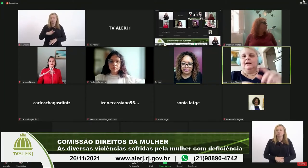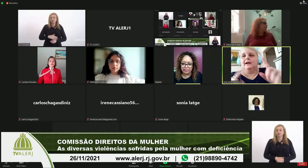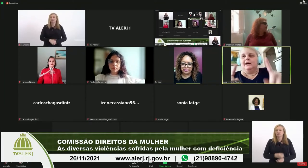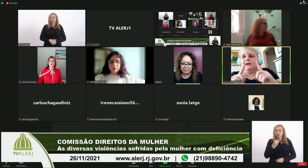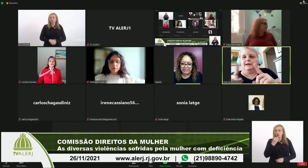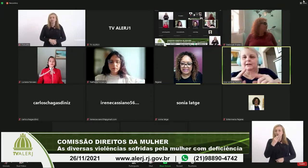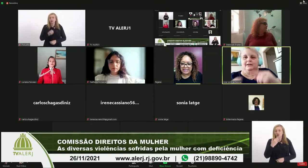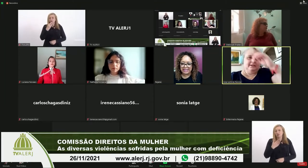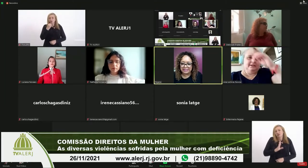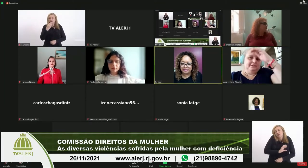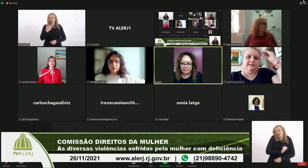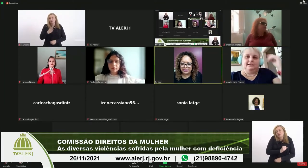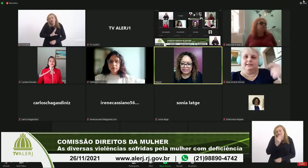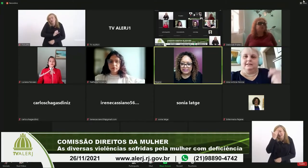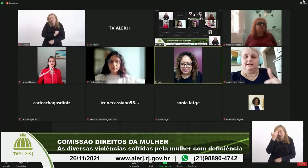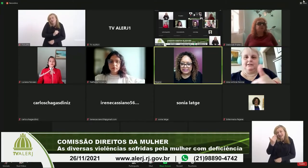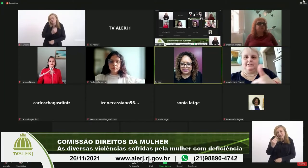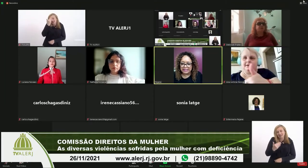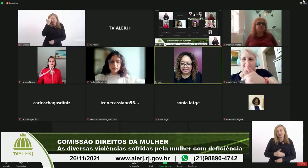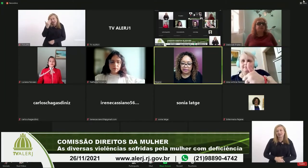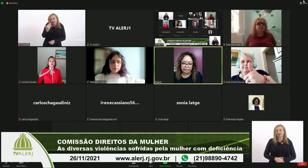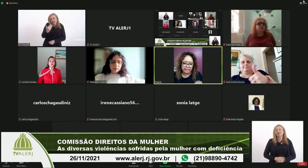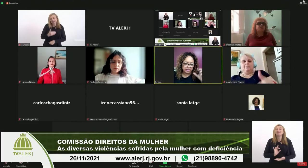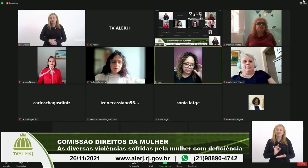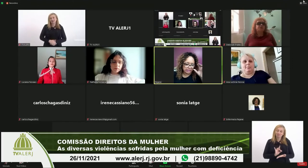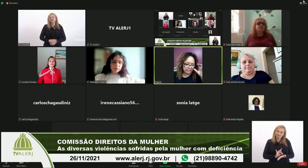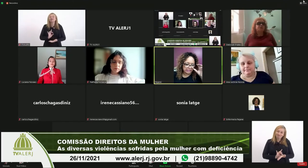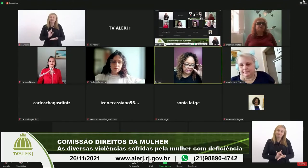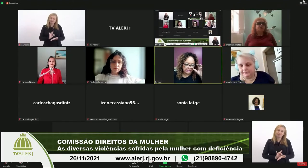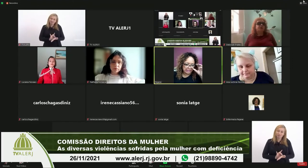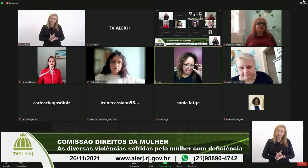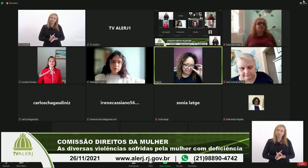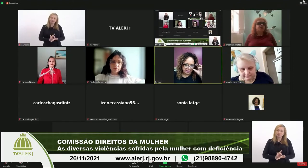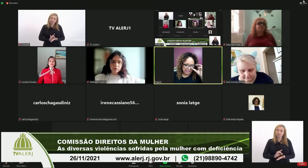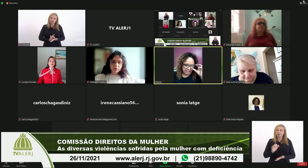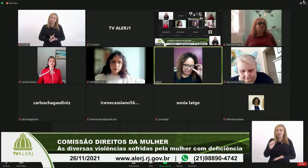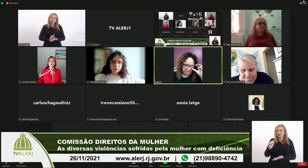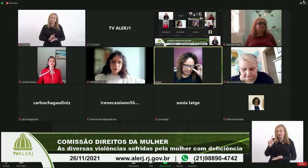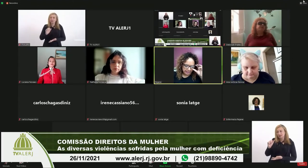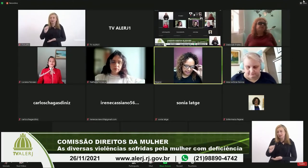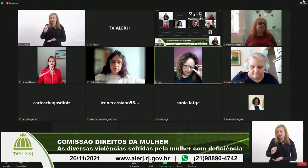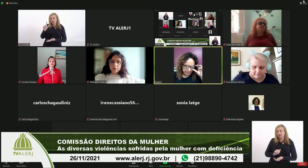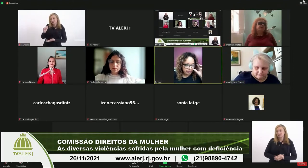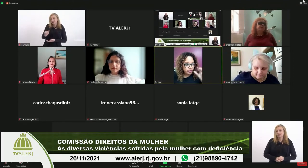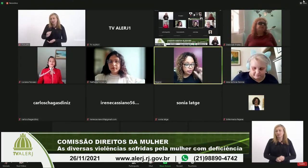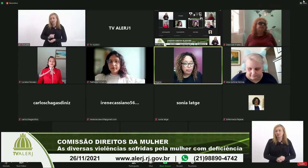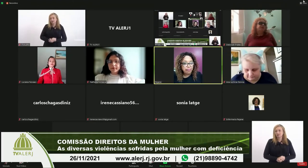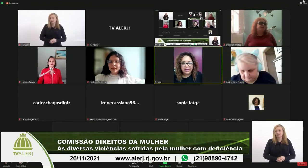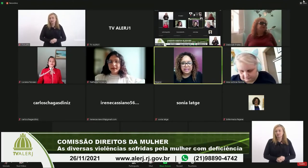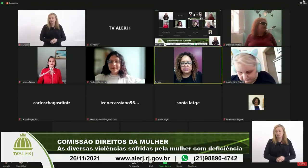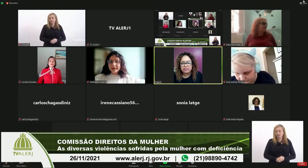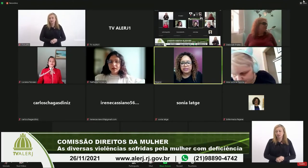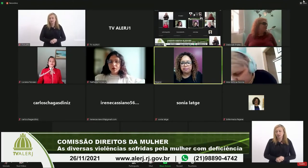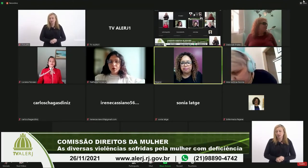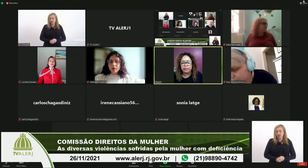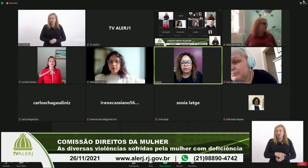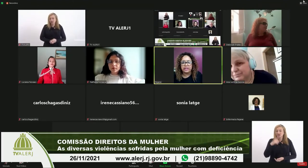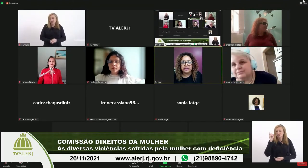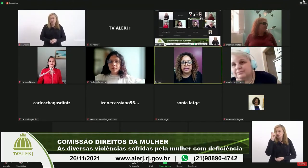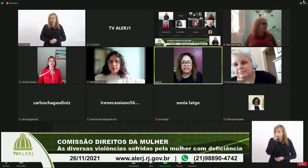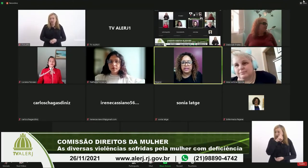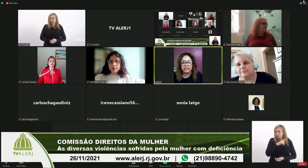bom meu amor obrigado né realmente Ana é é é muito complexo né